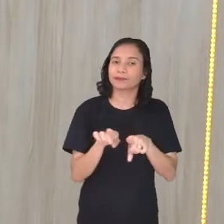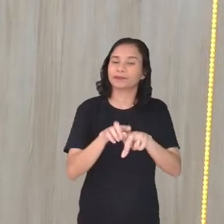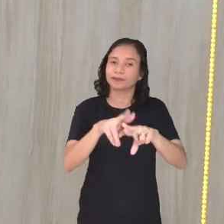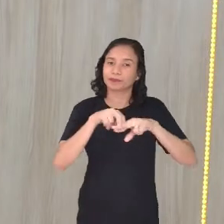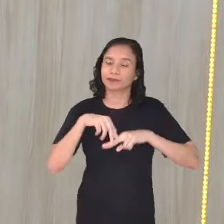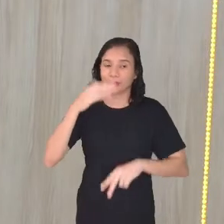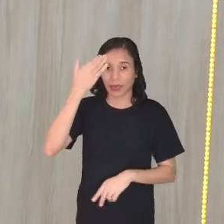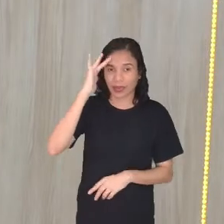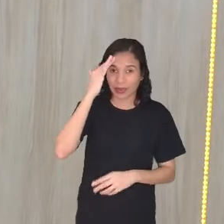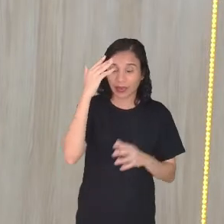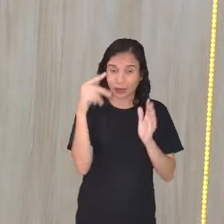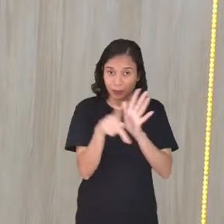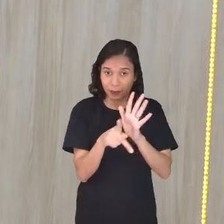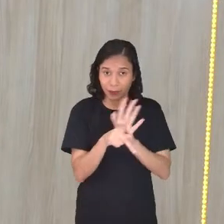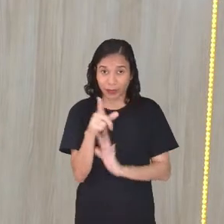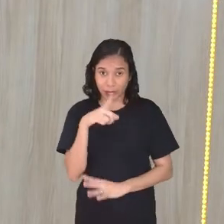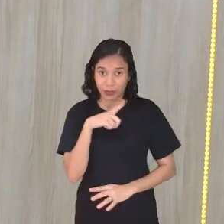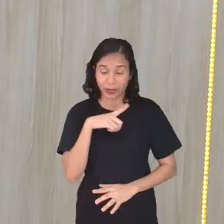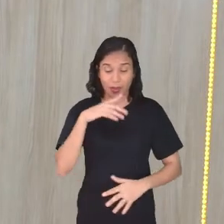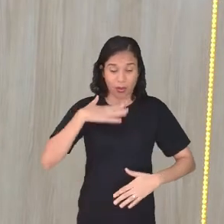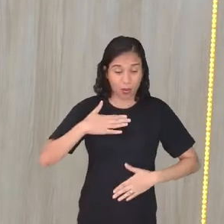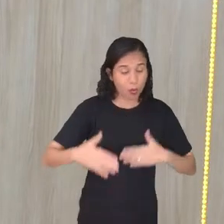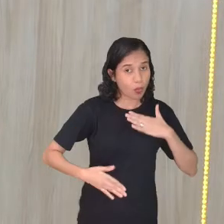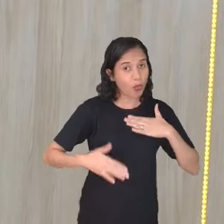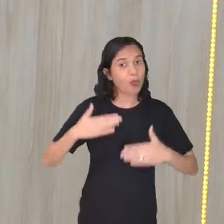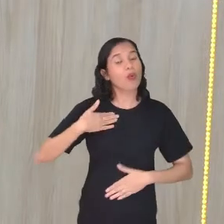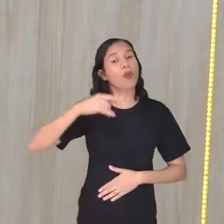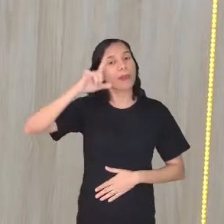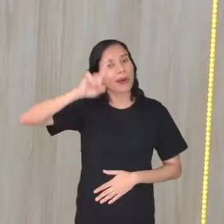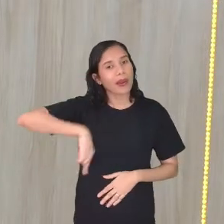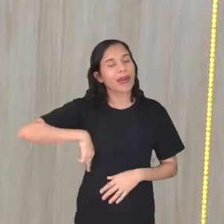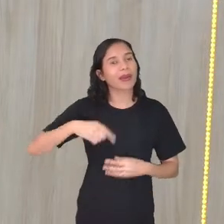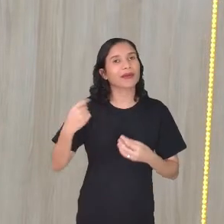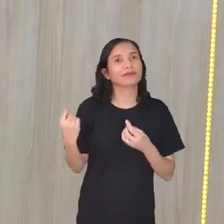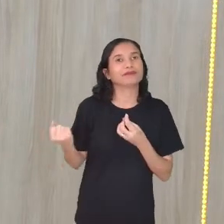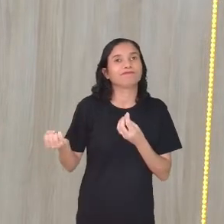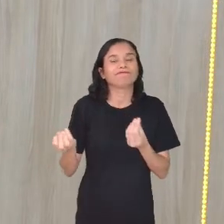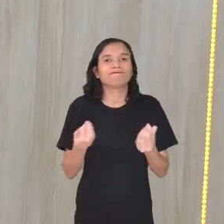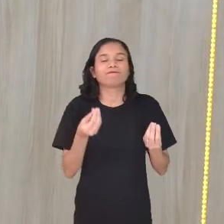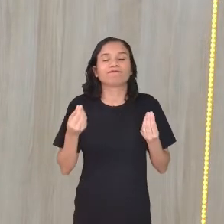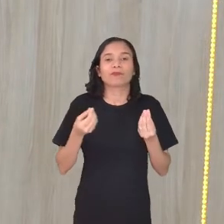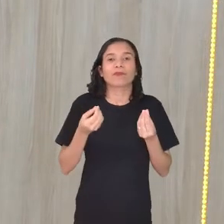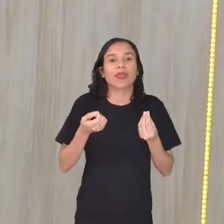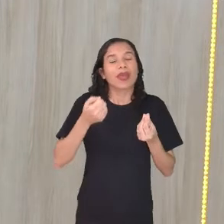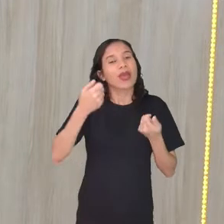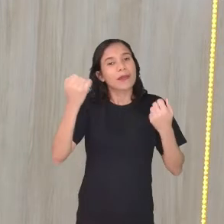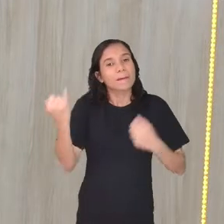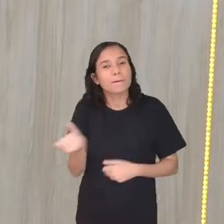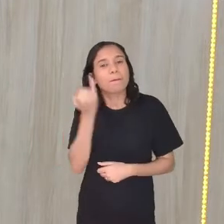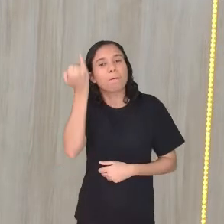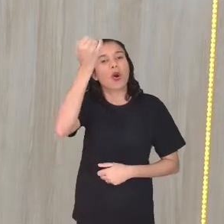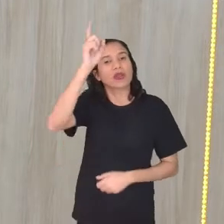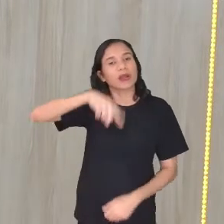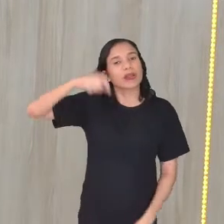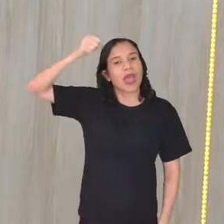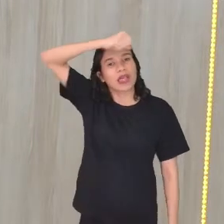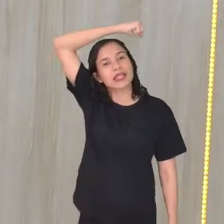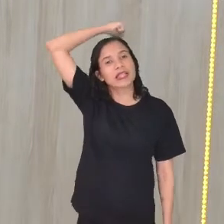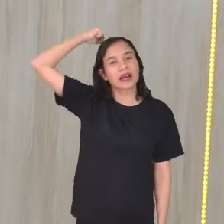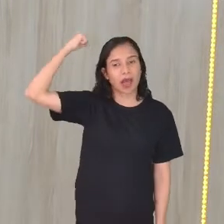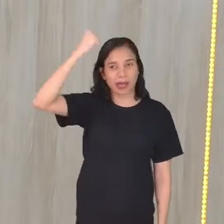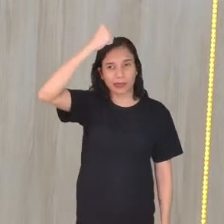entende-se como o corpo sendo esse sagrado, né? É sagrado o corpo.